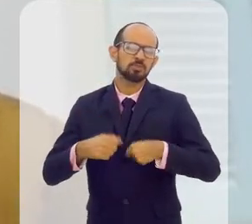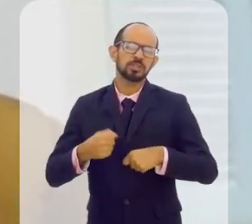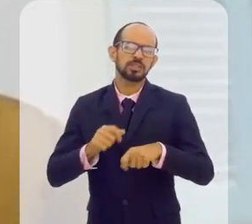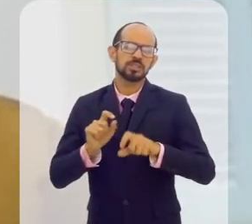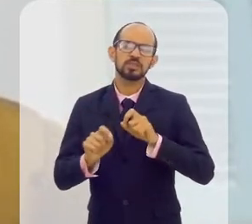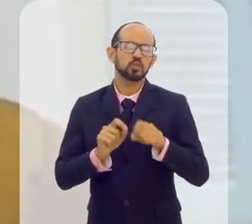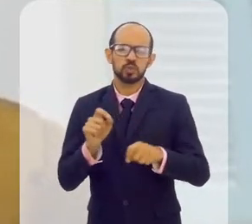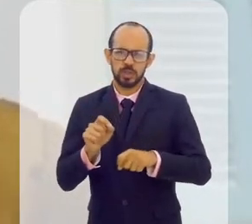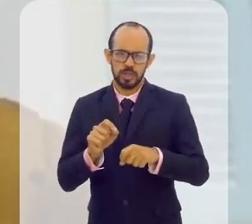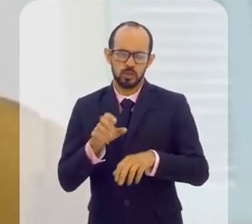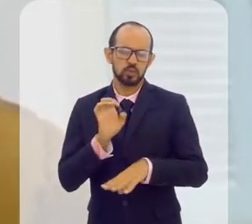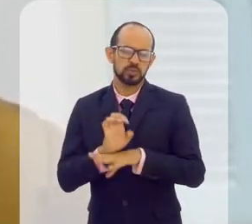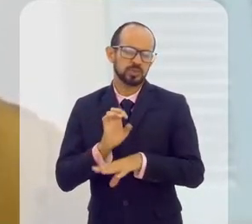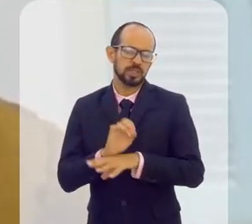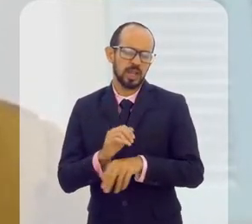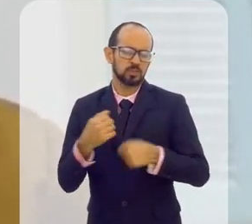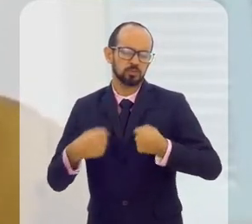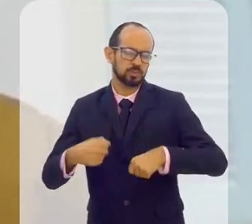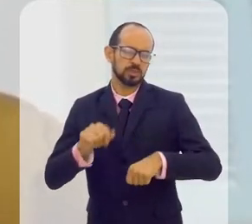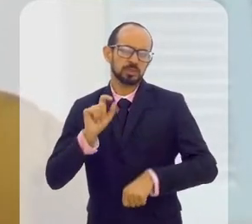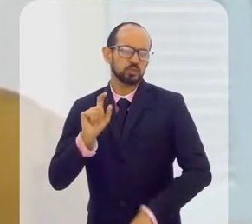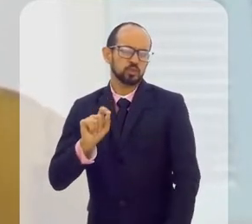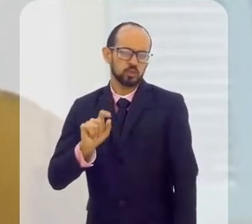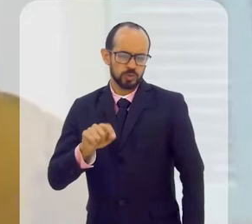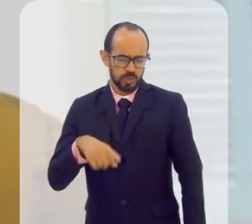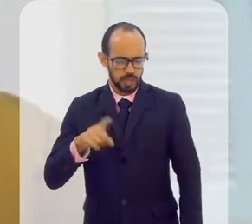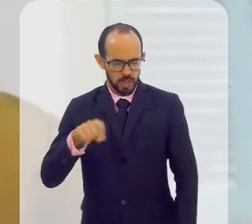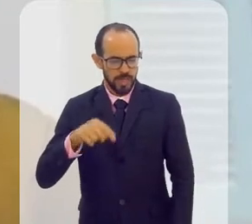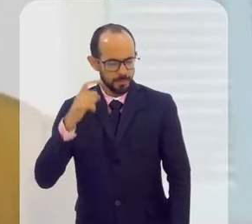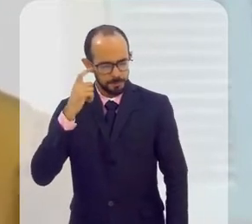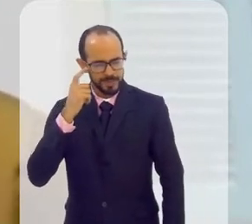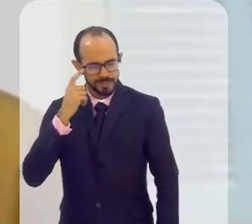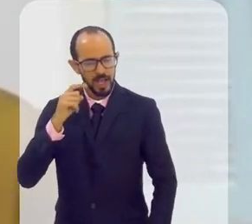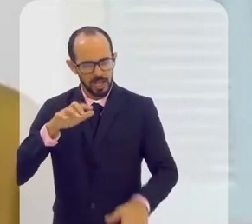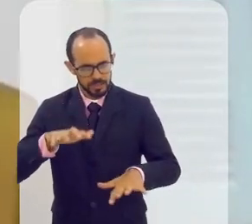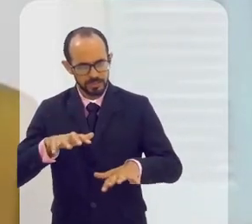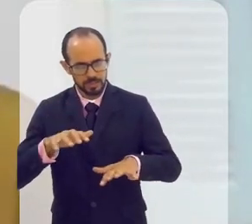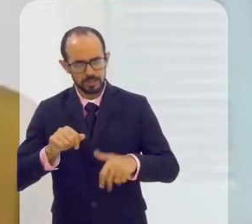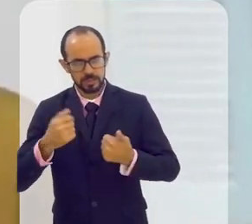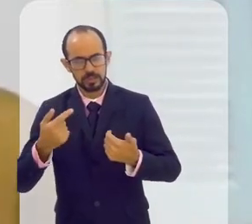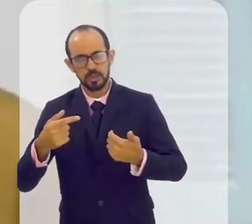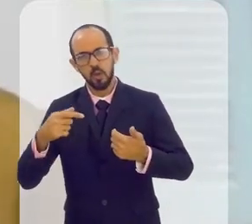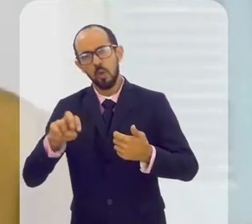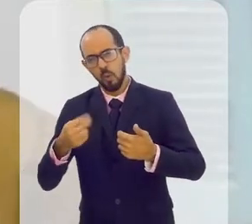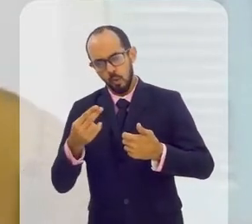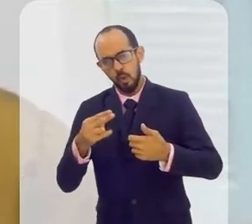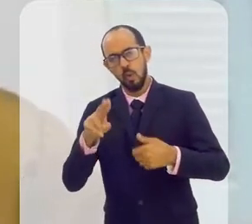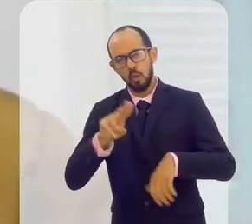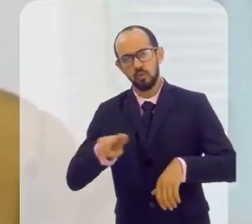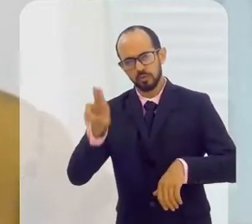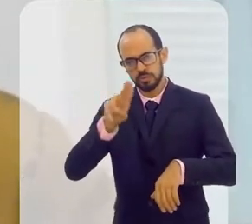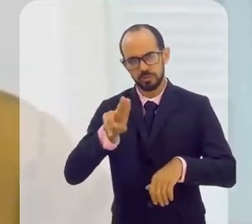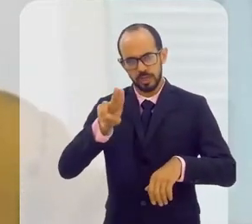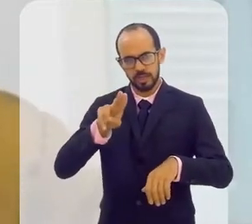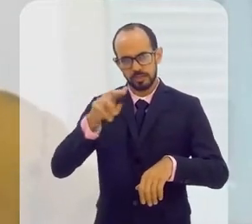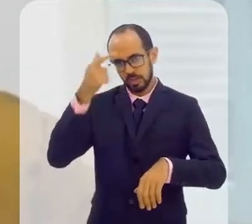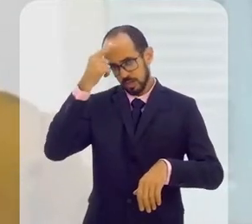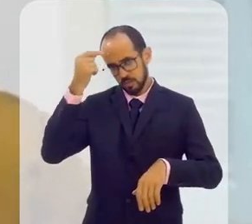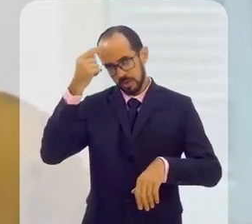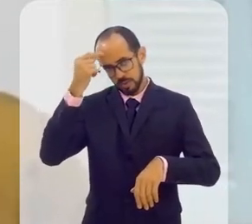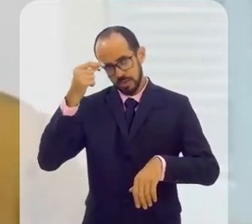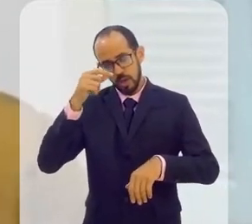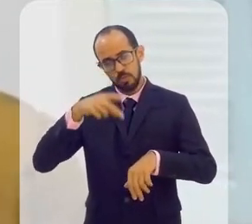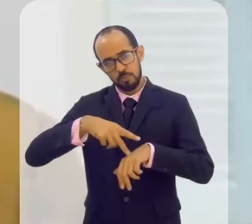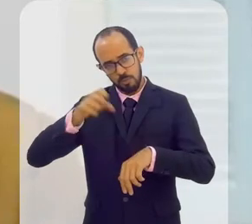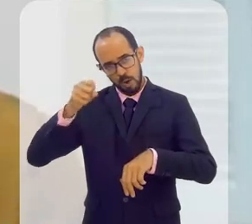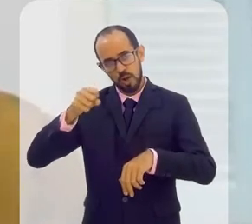precisa para se desenvolver? O que está no Rio de Janeiro precisa, nesse momento de formação, seja no ensino superior, né?